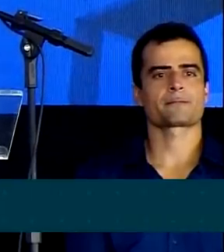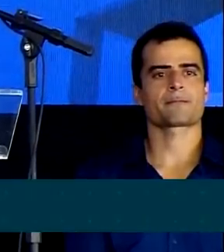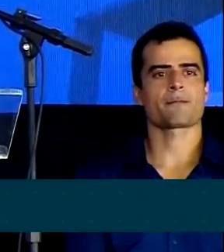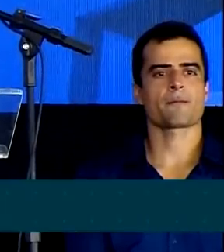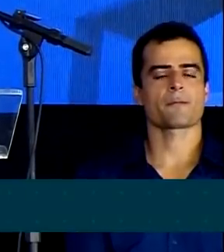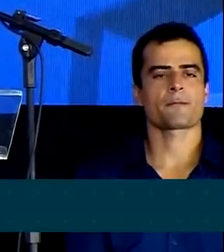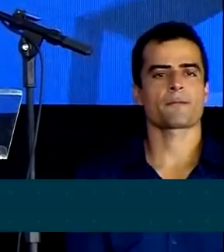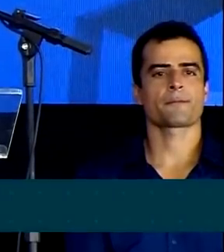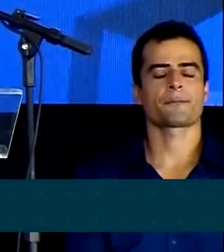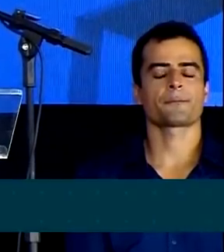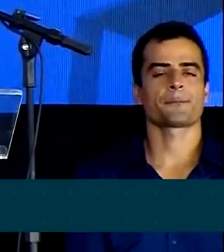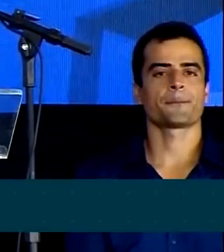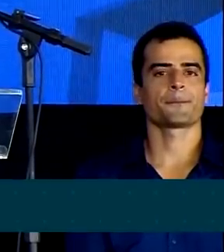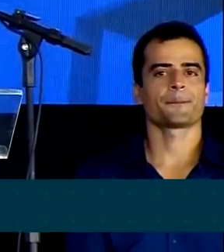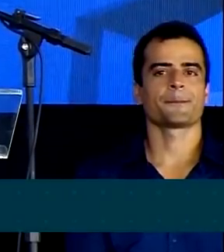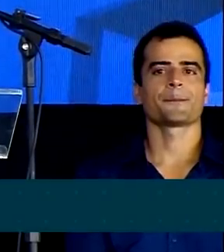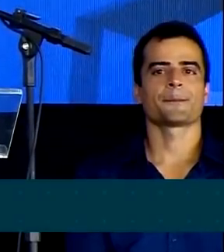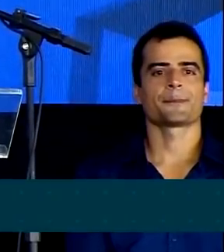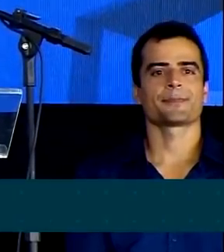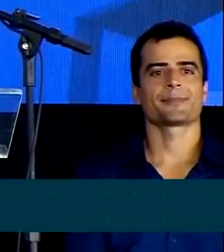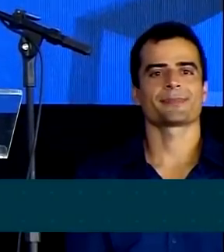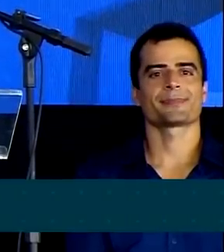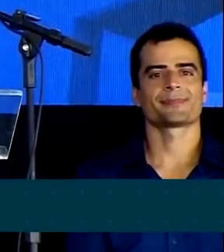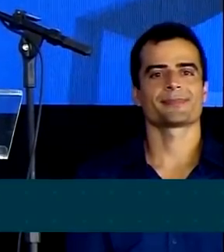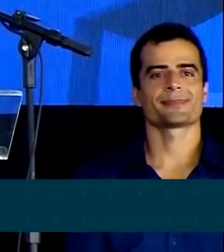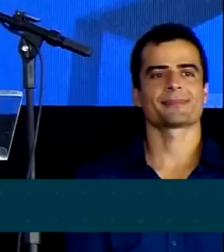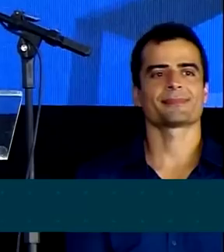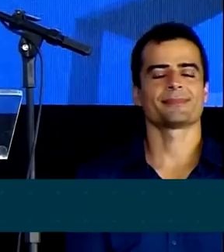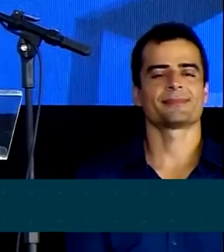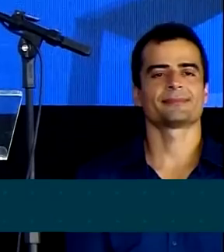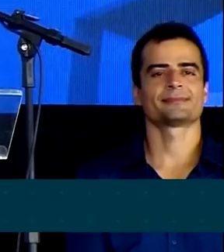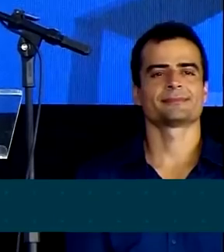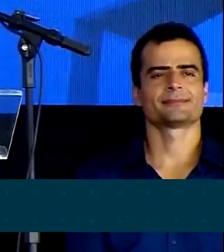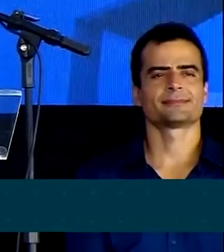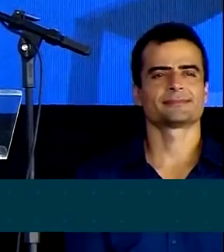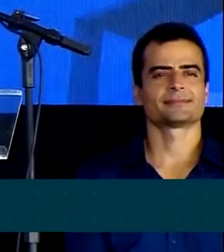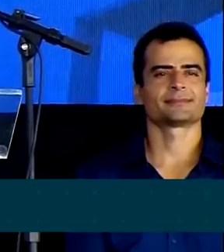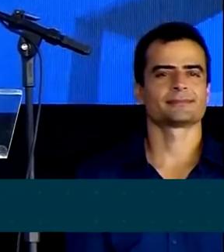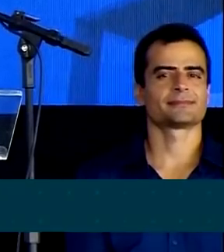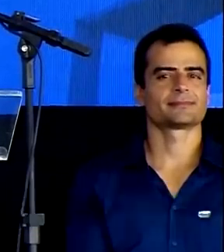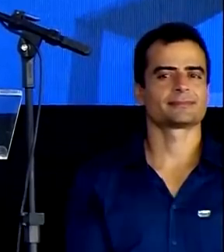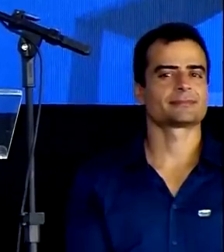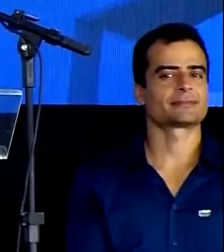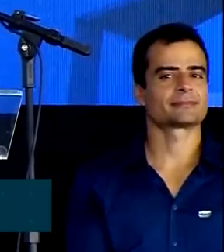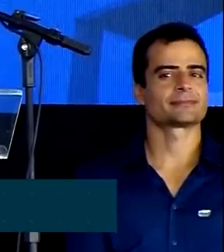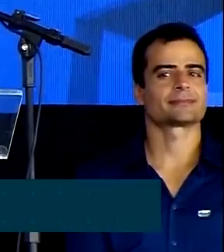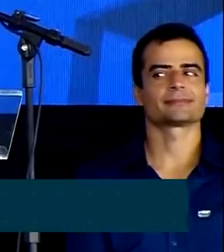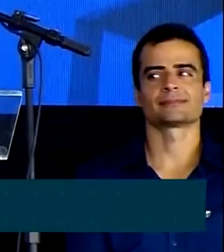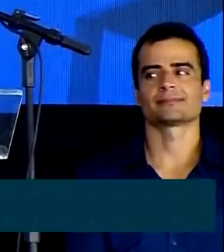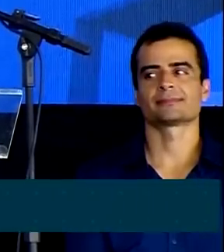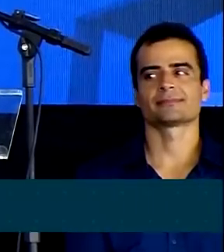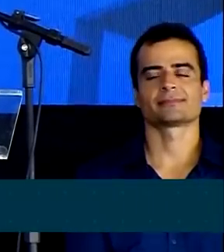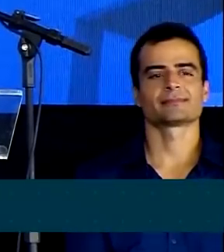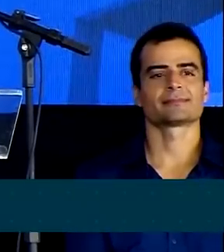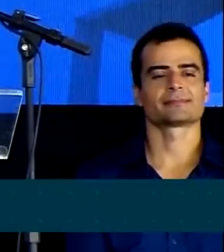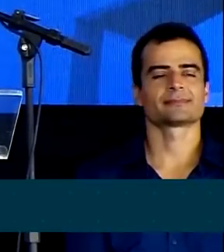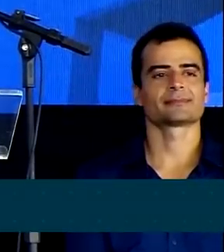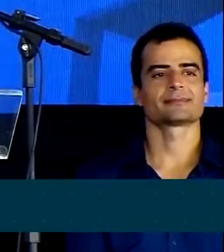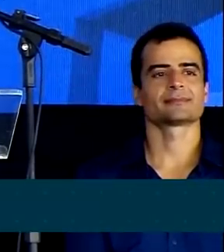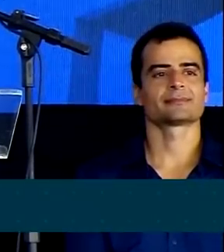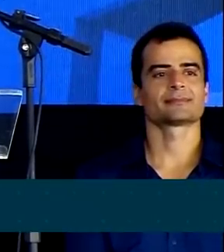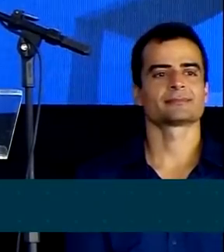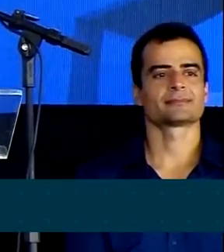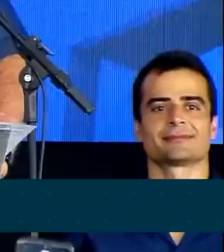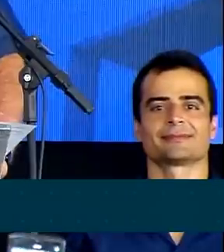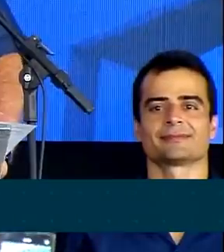história da habitação popular. A menor taxa de juros da história, mesmo com a taxa básica nas alturas. O subsídio mais